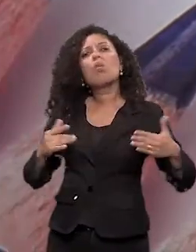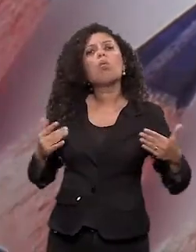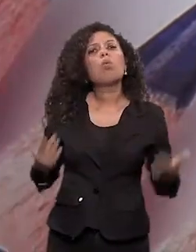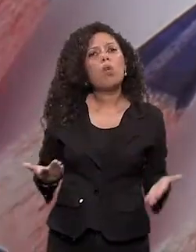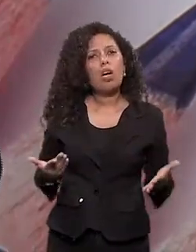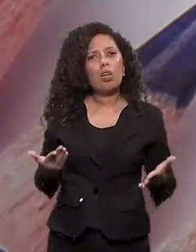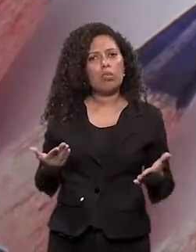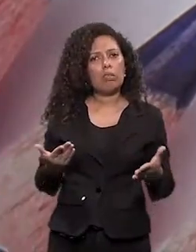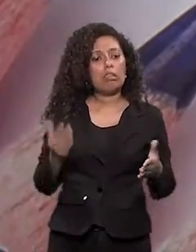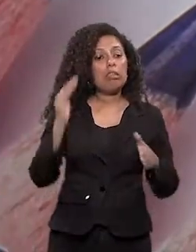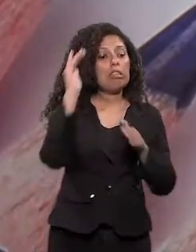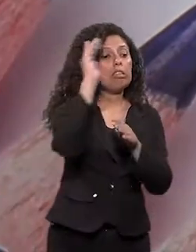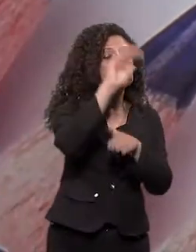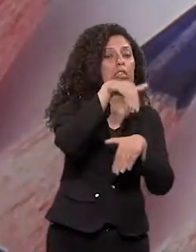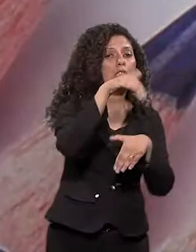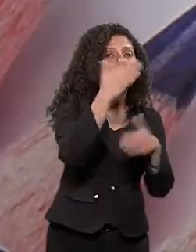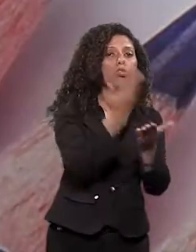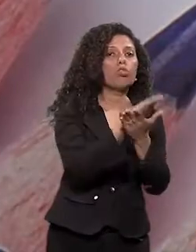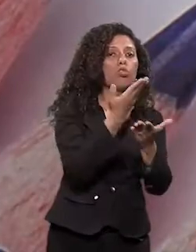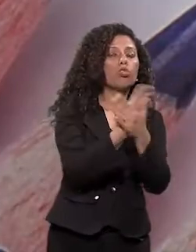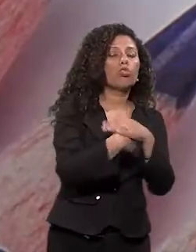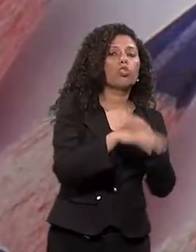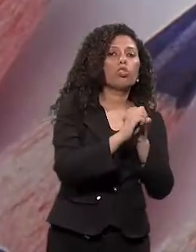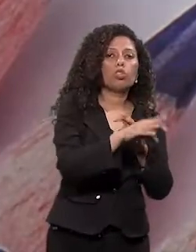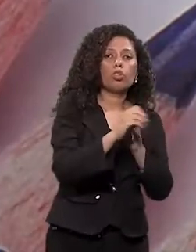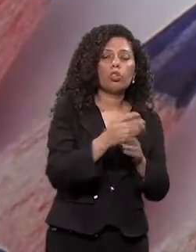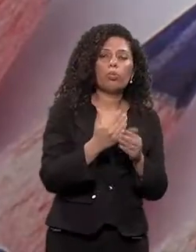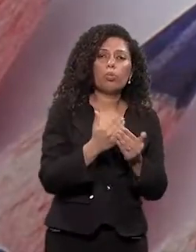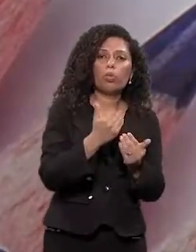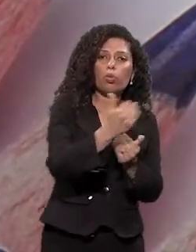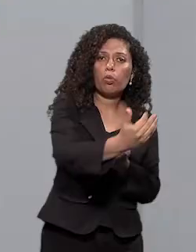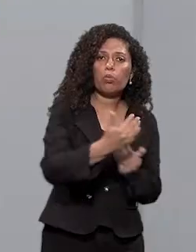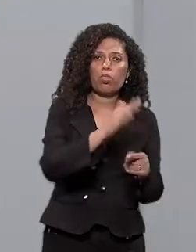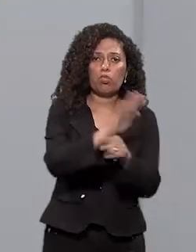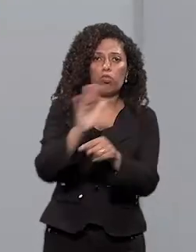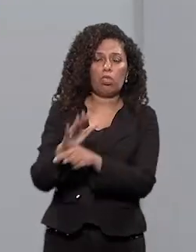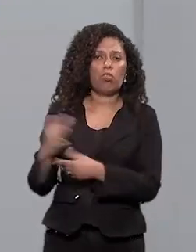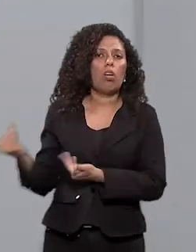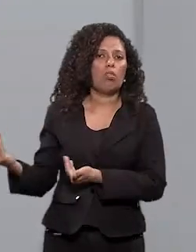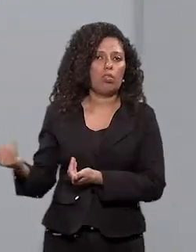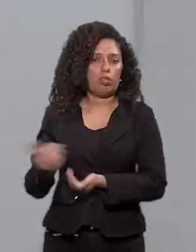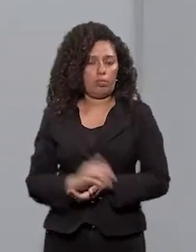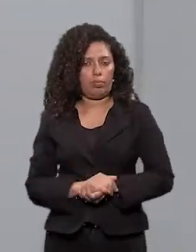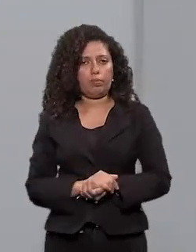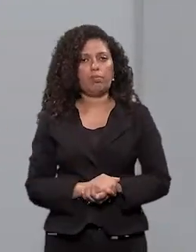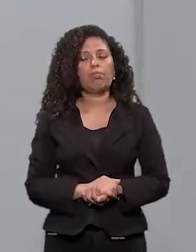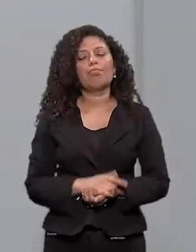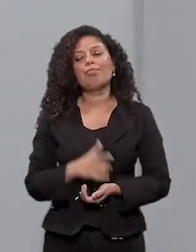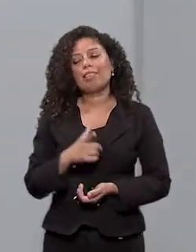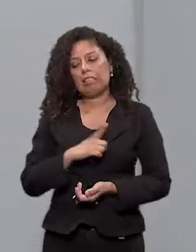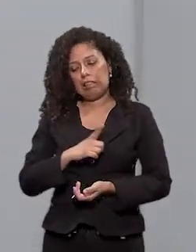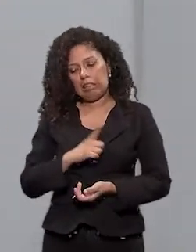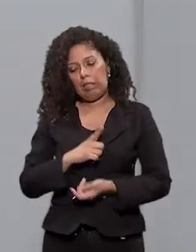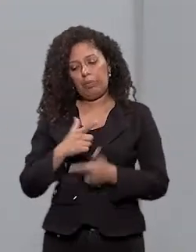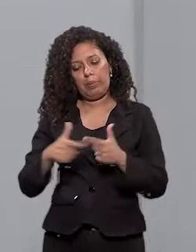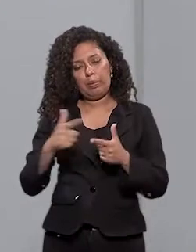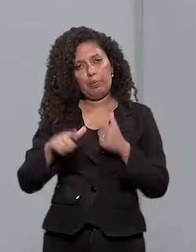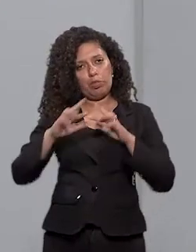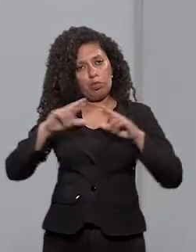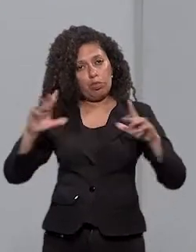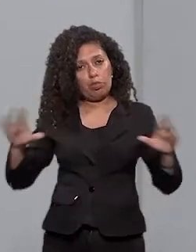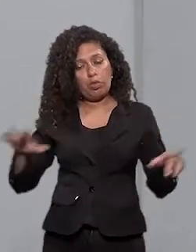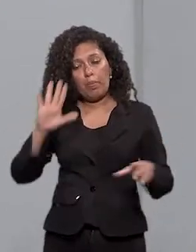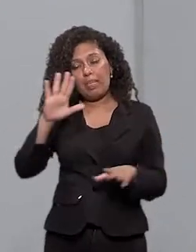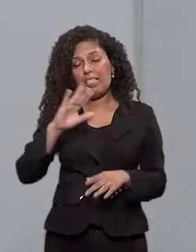na hora de entrar em sala e começar a fazer uma atividade musical? Olha, existem N desafios, mas eu acho que um